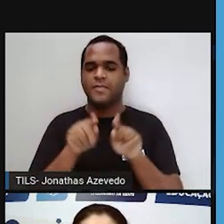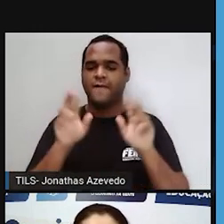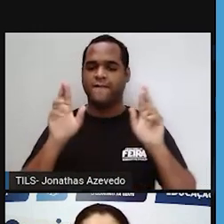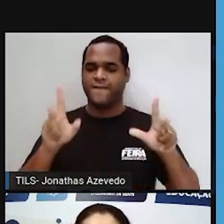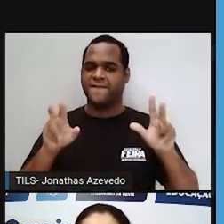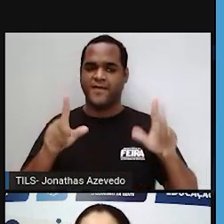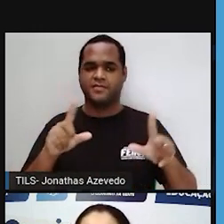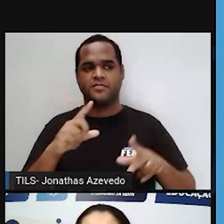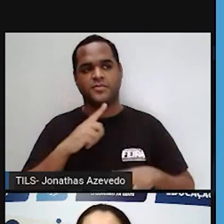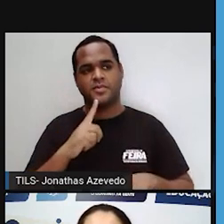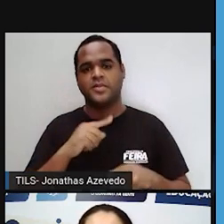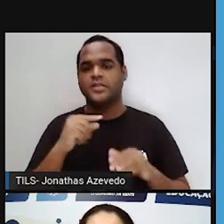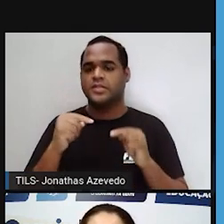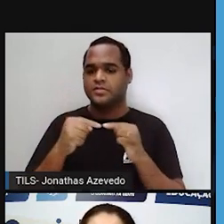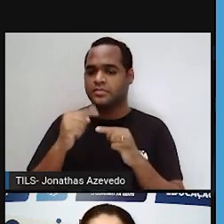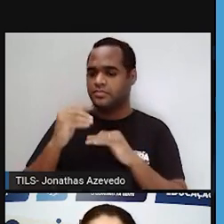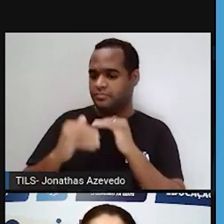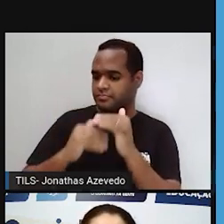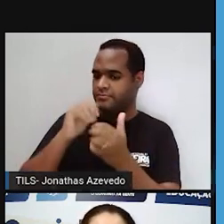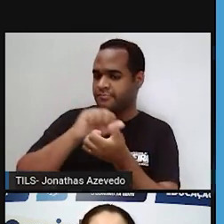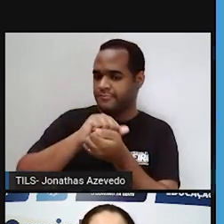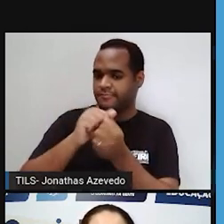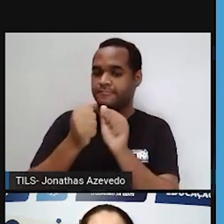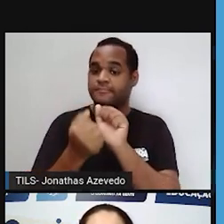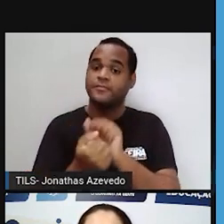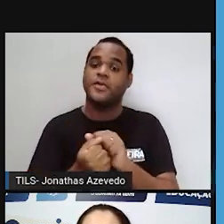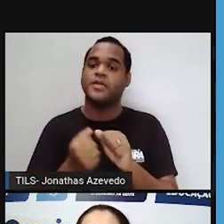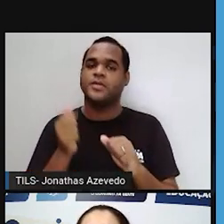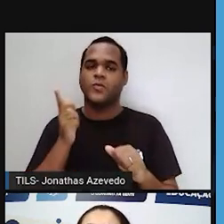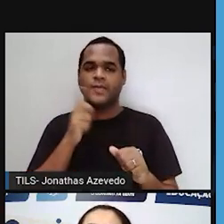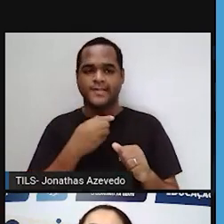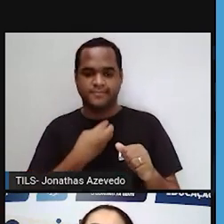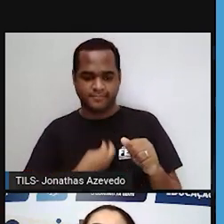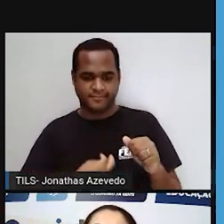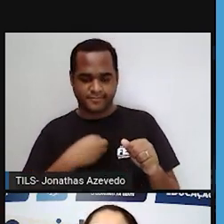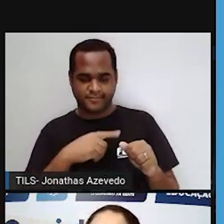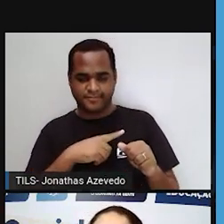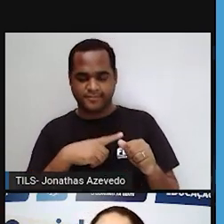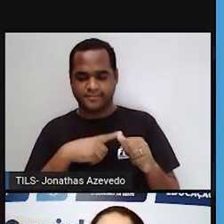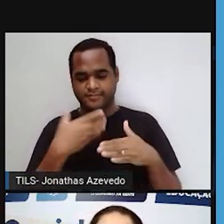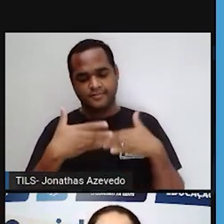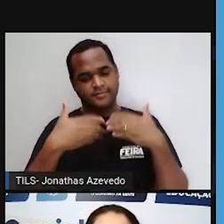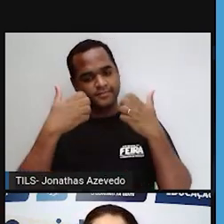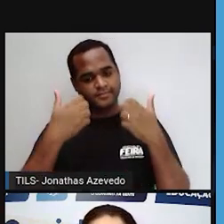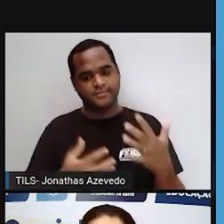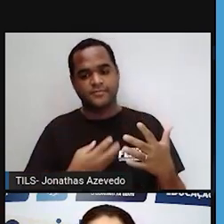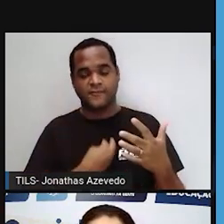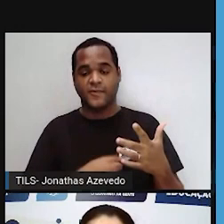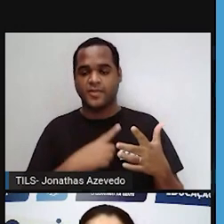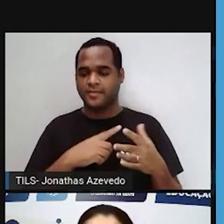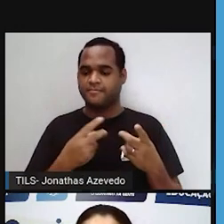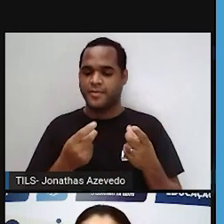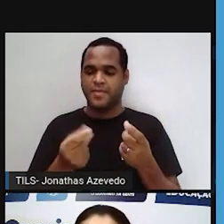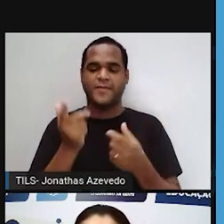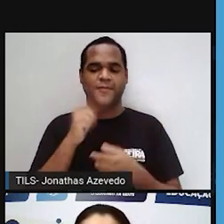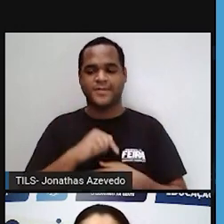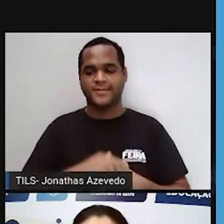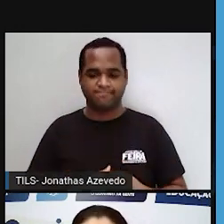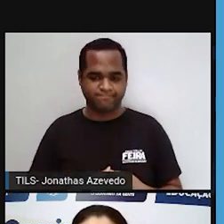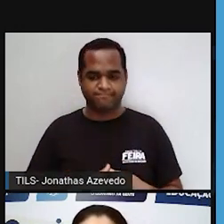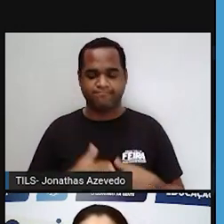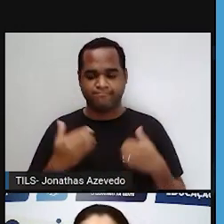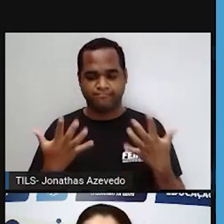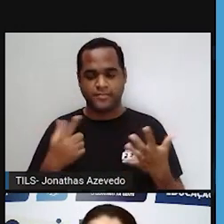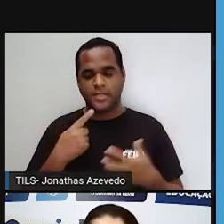entre si, porque eles desenvolvem essas adaptações para que eles consigam sobreviver por mais tempo naquele ambiente. Então, e